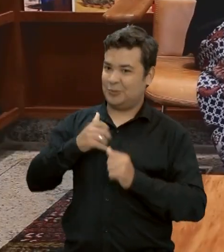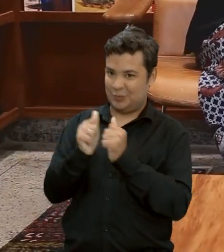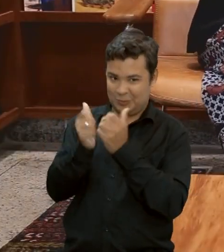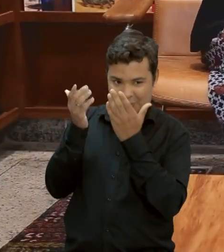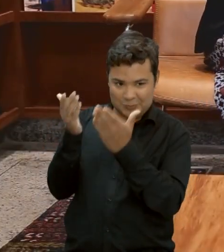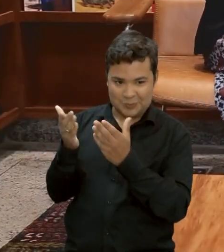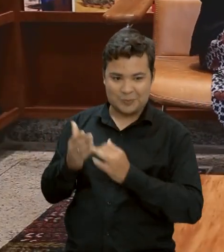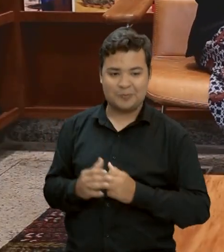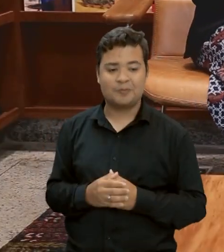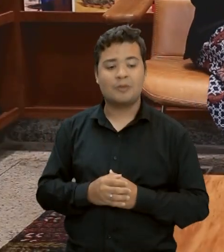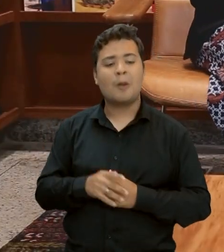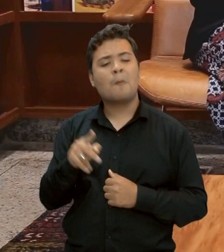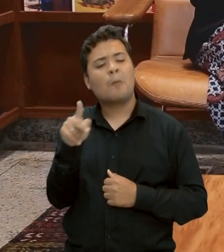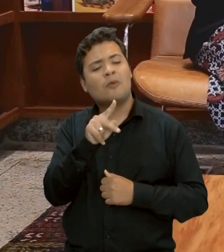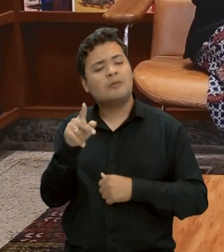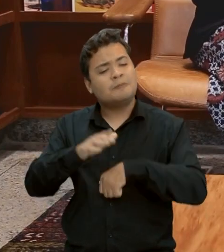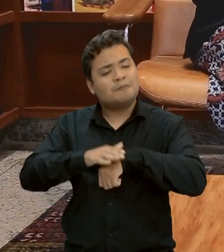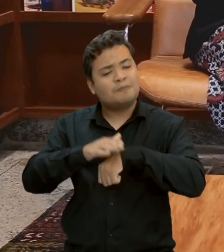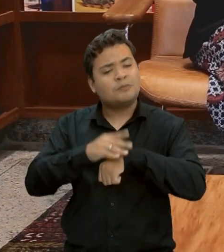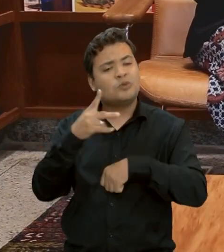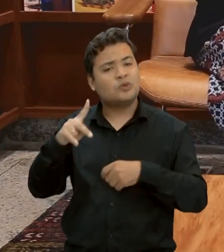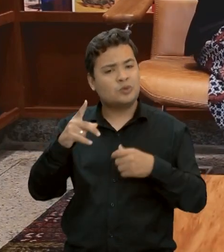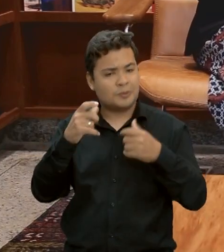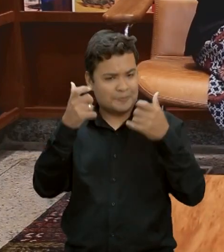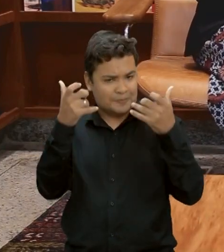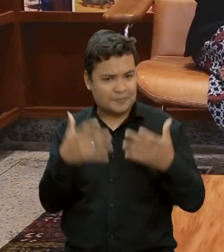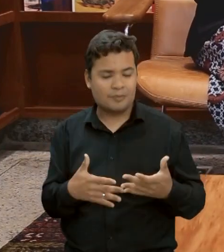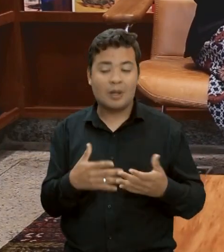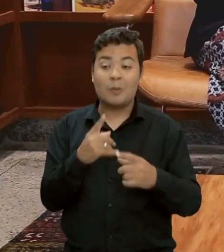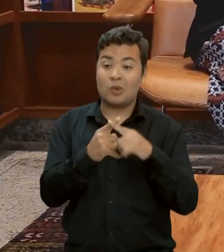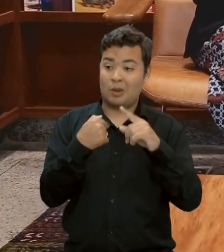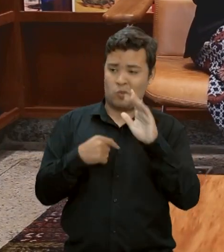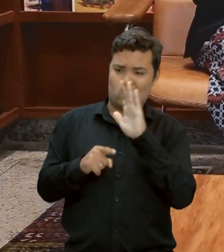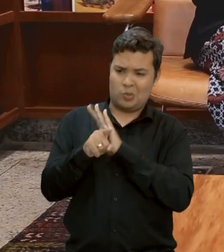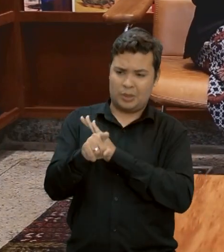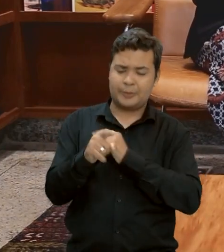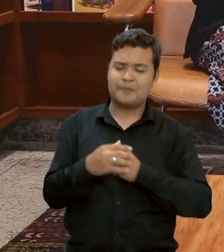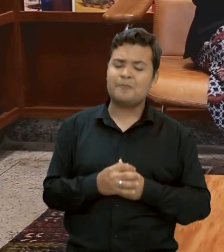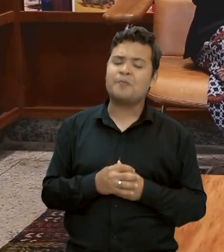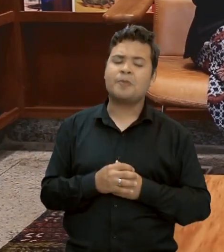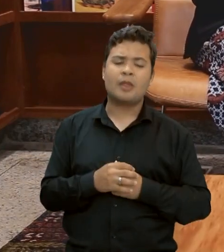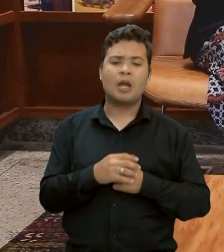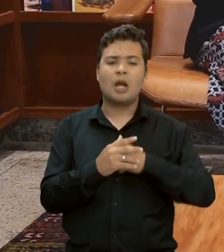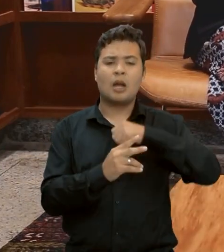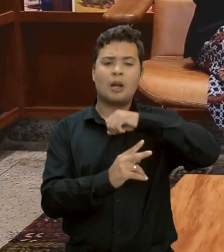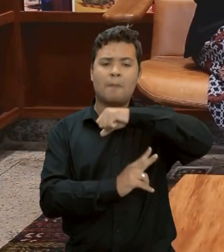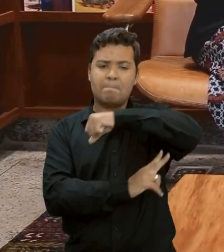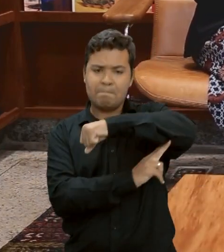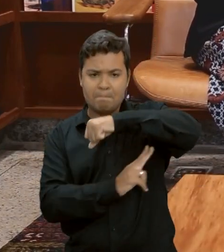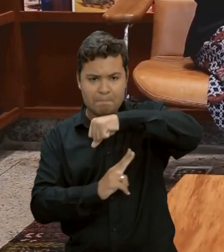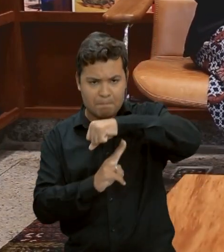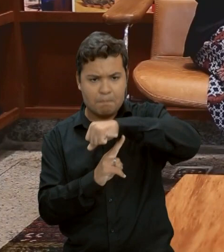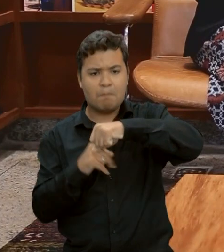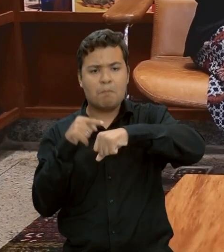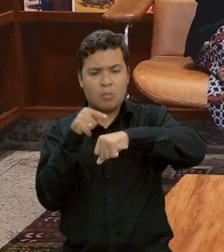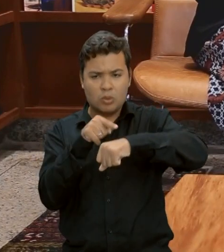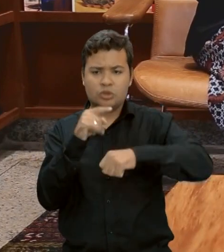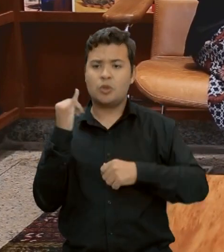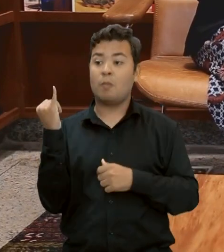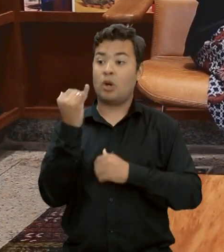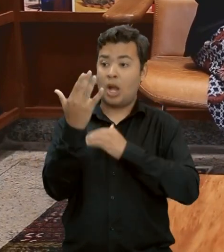Professor, começa falando pra gente então aquela pergunta que eu fiz inicialmente. Qual que a importância das pontes pra nossa